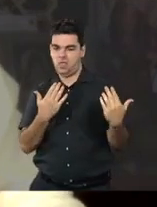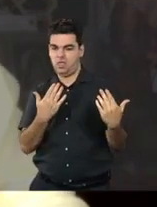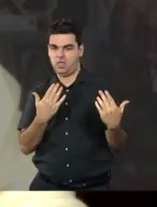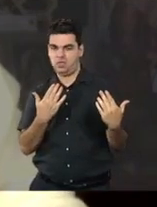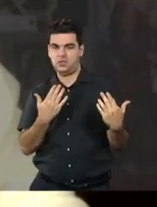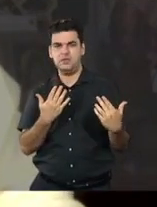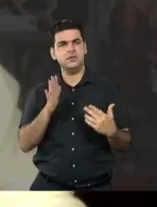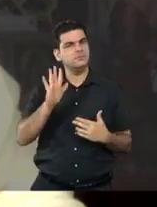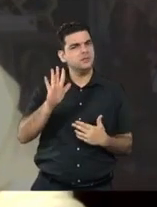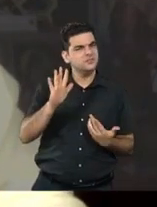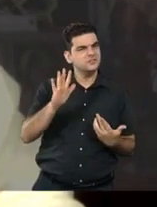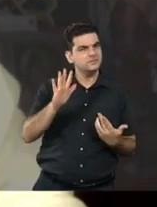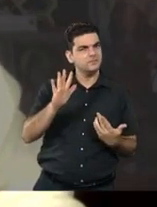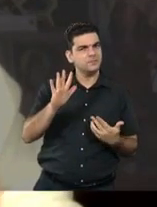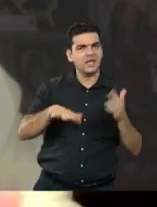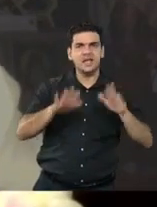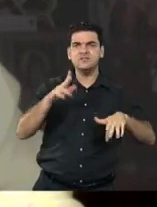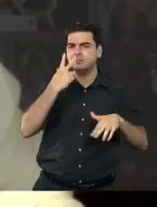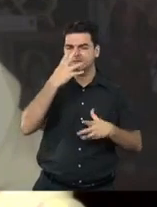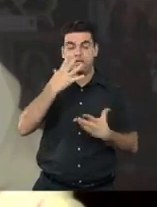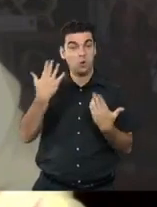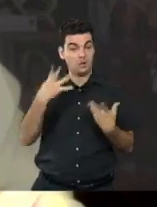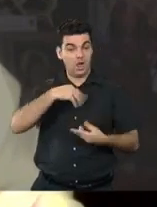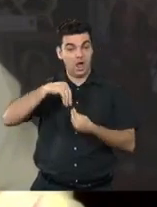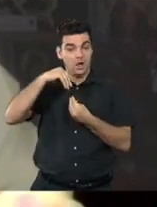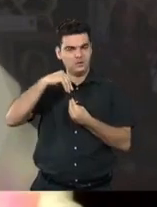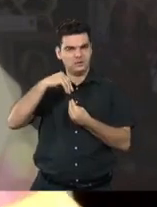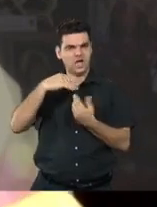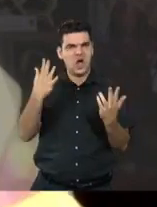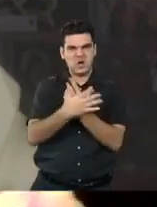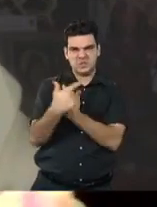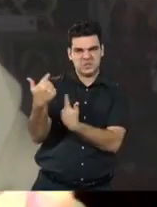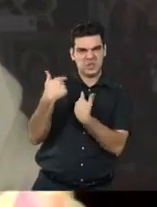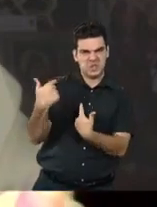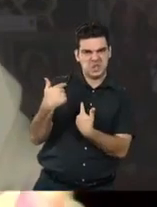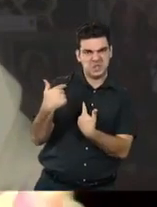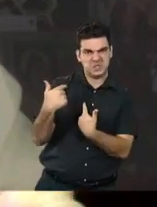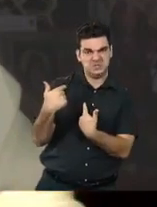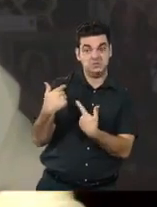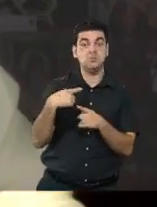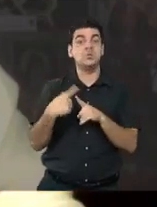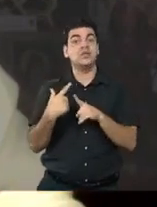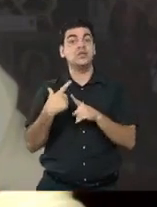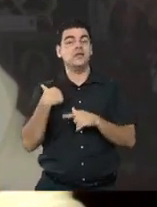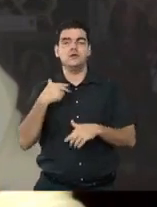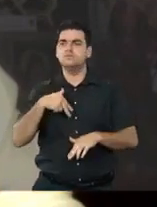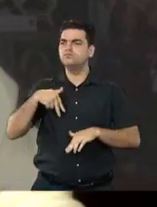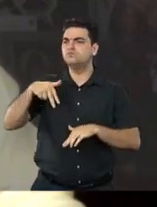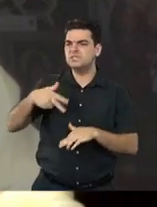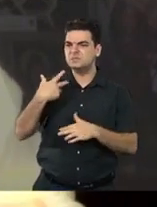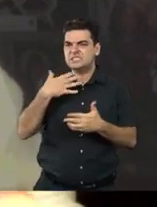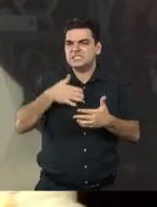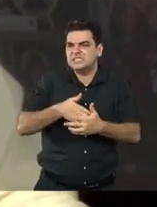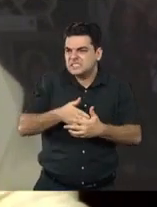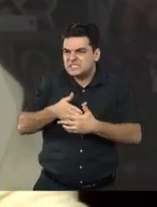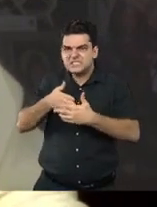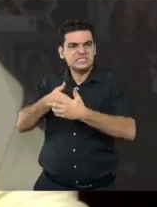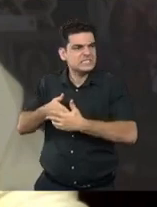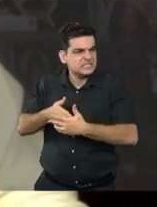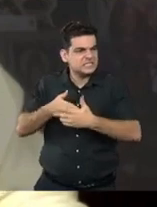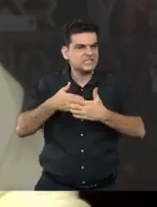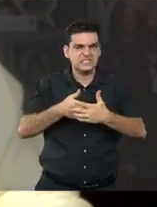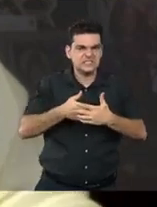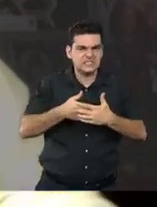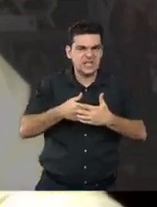mas que coloca muitas vezes em xeque a nossa própria alma, quando a gente se defronta com as barreiras. O que te move,